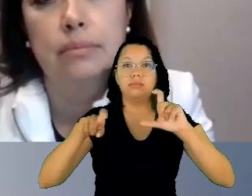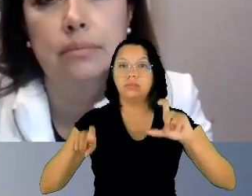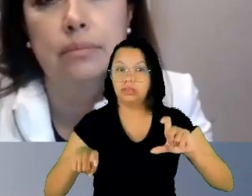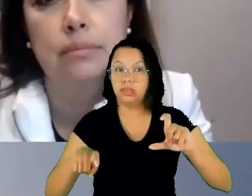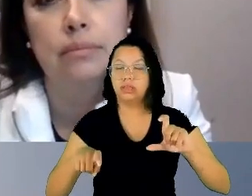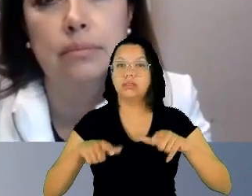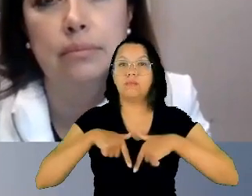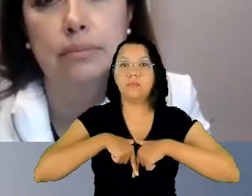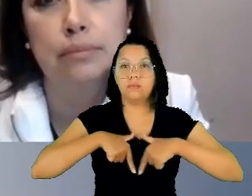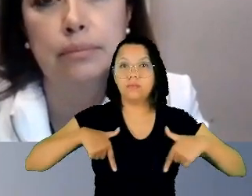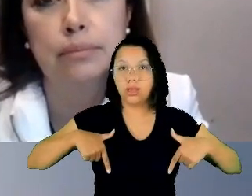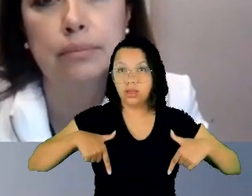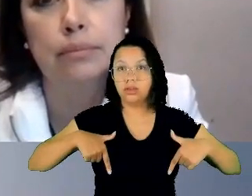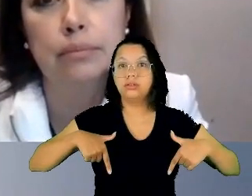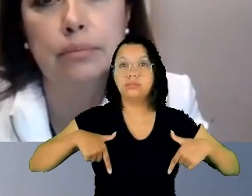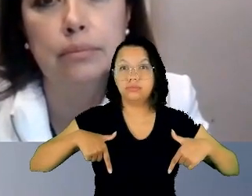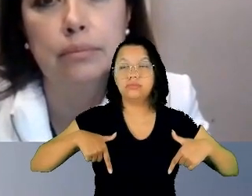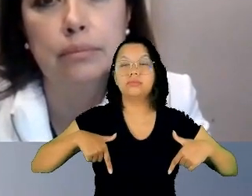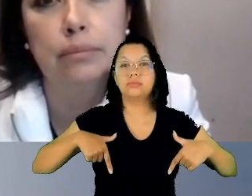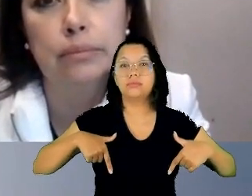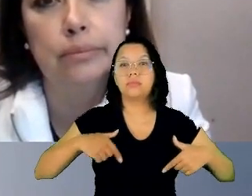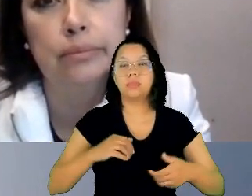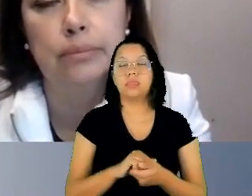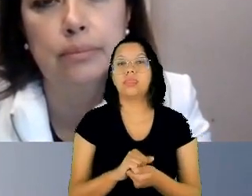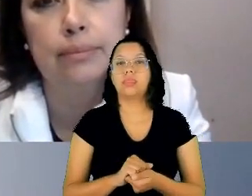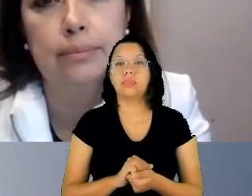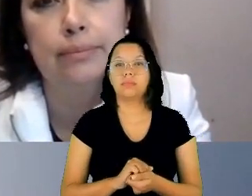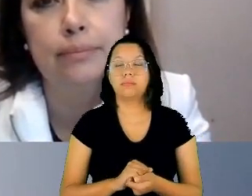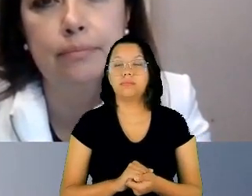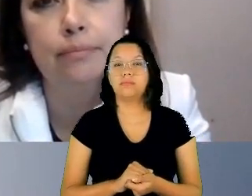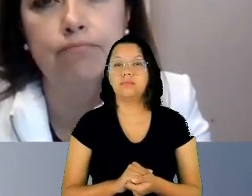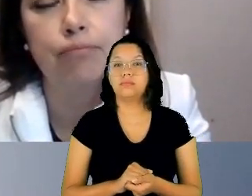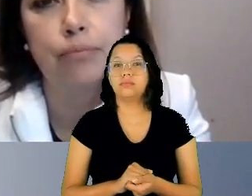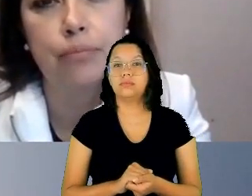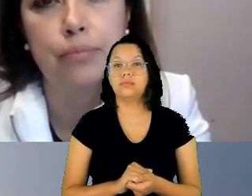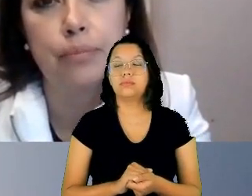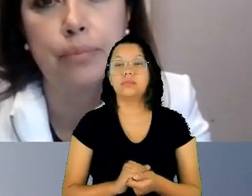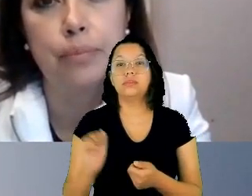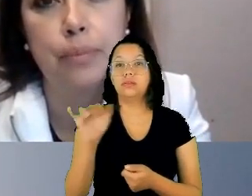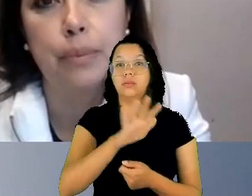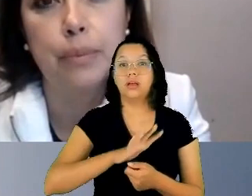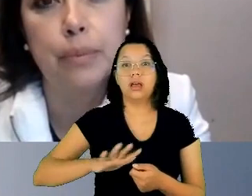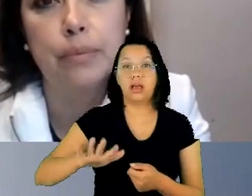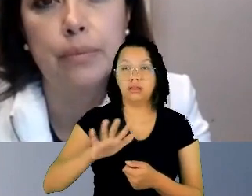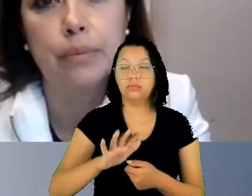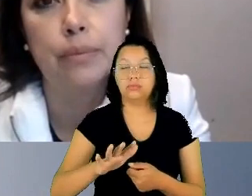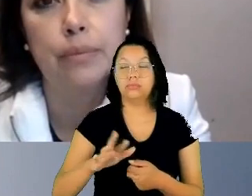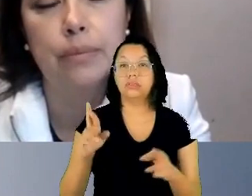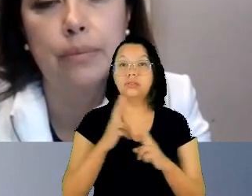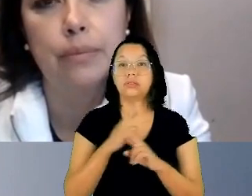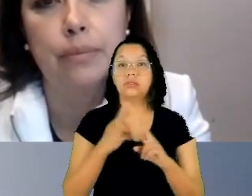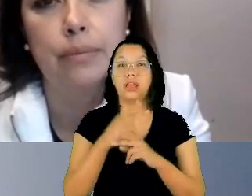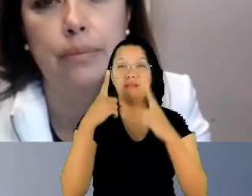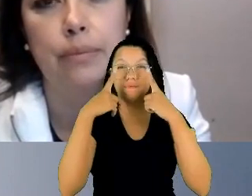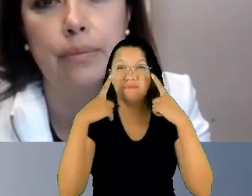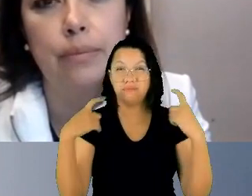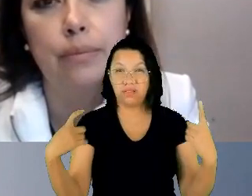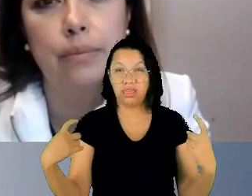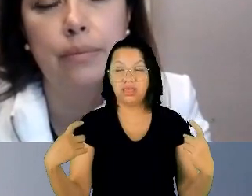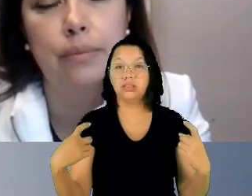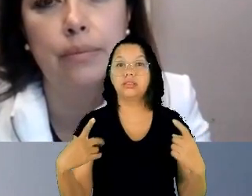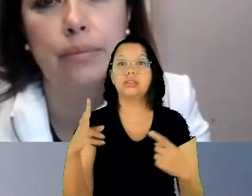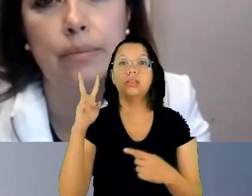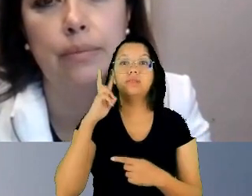dos estándares interamericanos. No campo da violência, eu lembro aqui que a ONU,